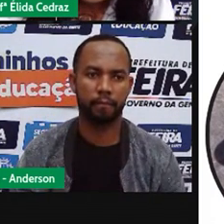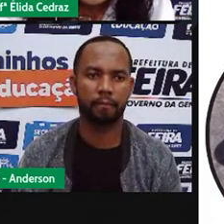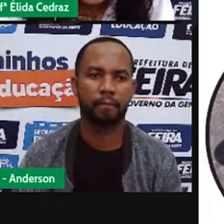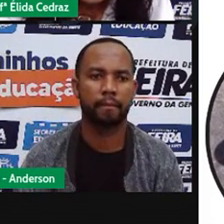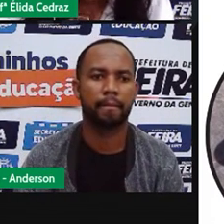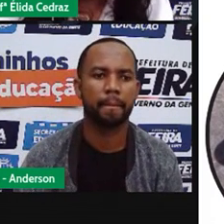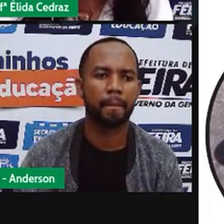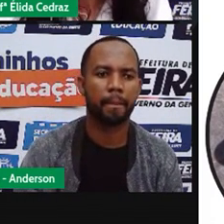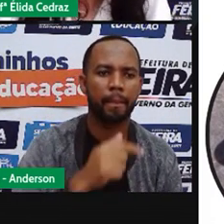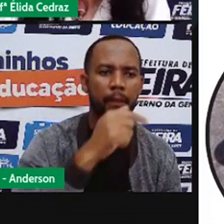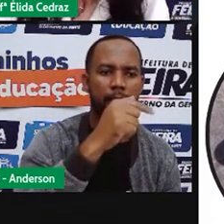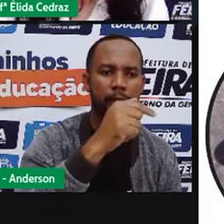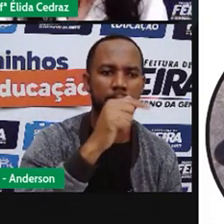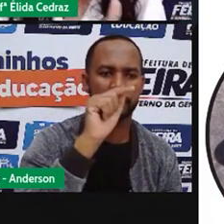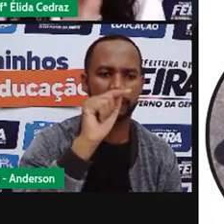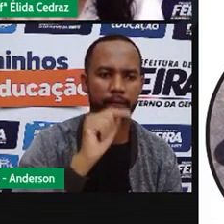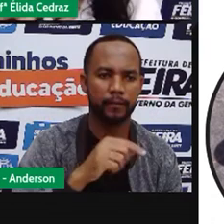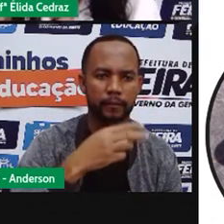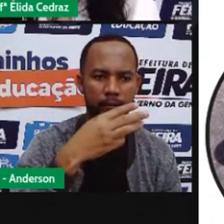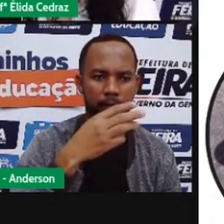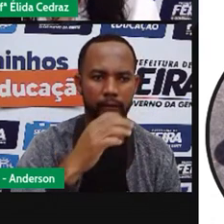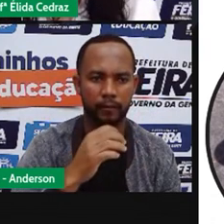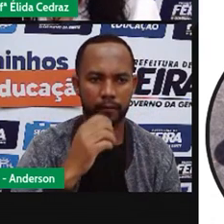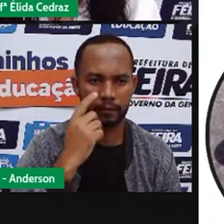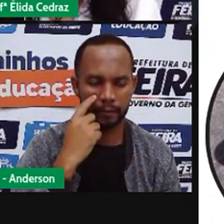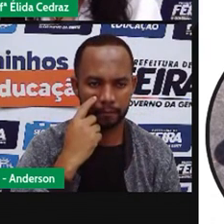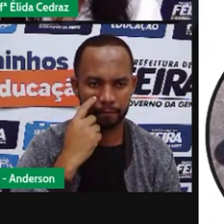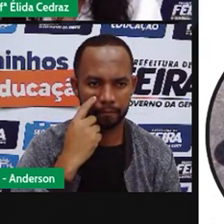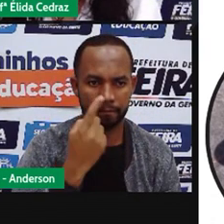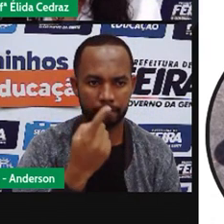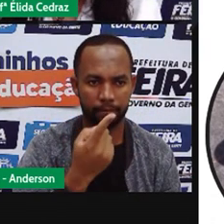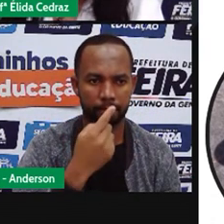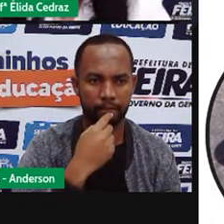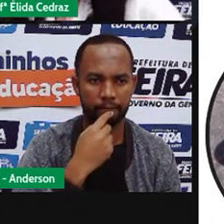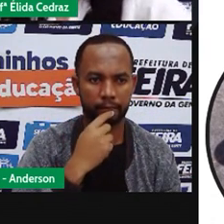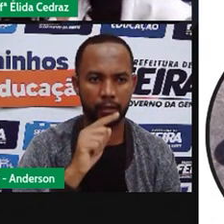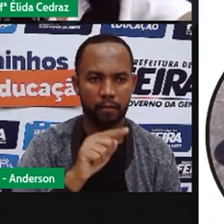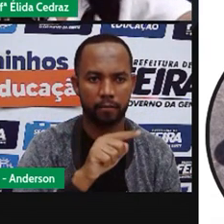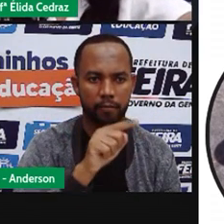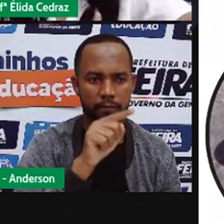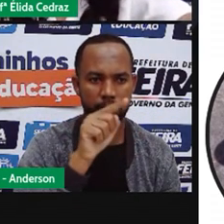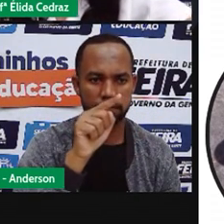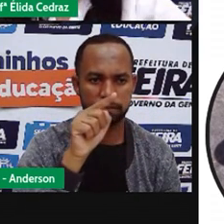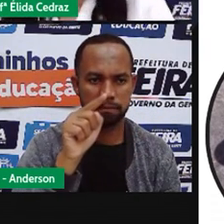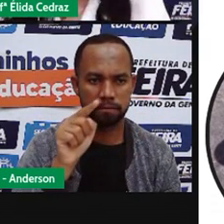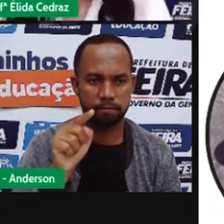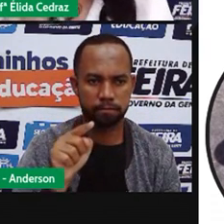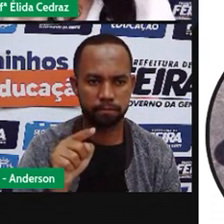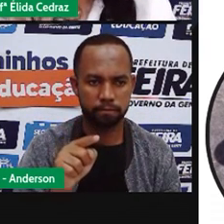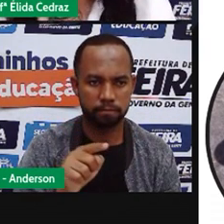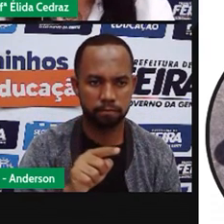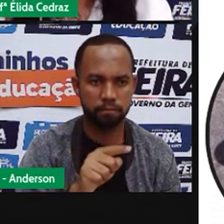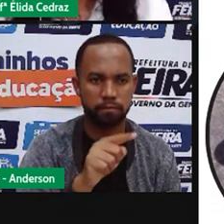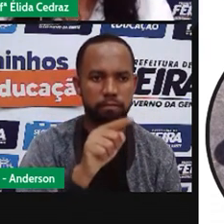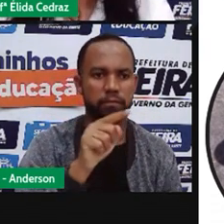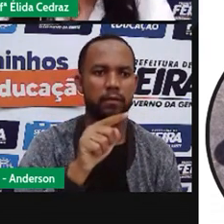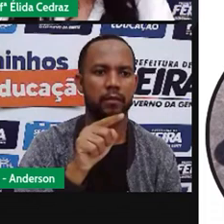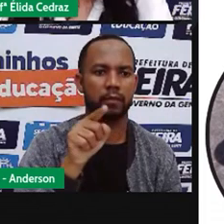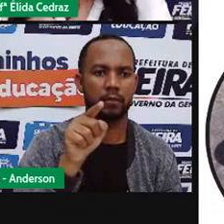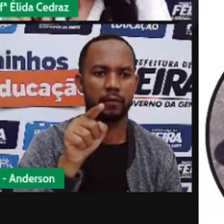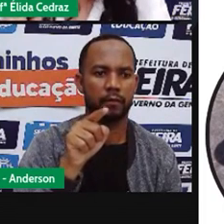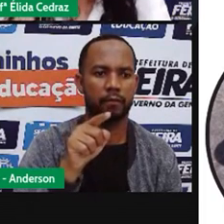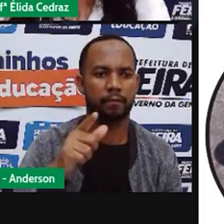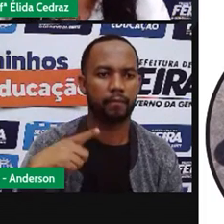Sete e trinta com uma hora e trinta minutos passados lá no relógio dele ou no relógio do